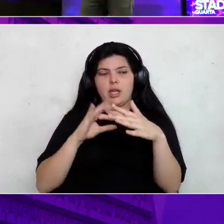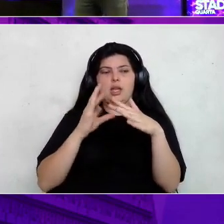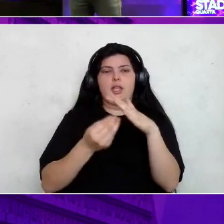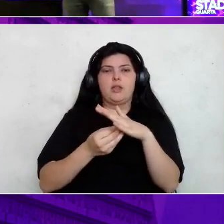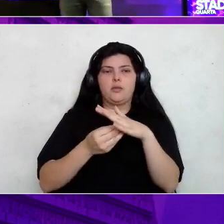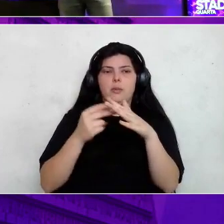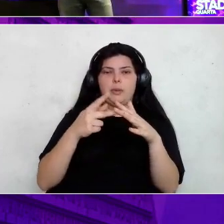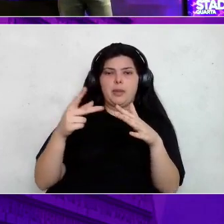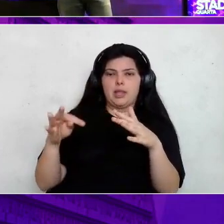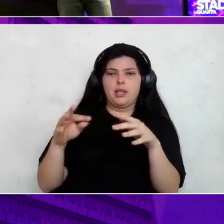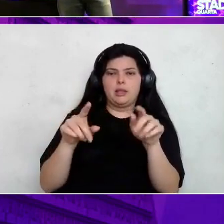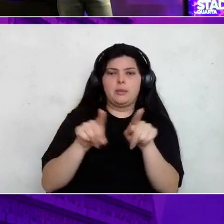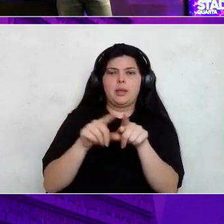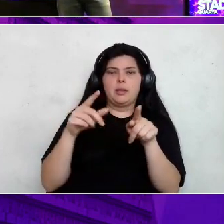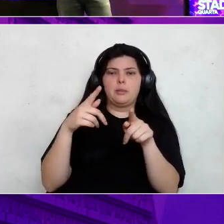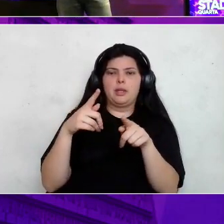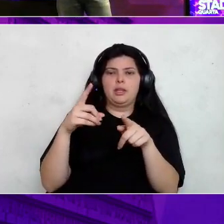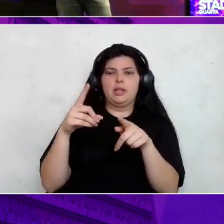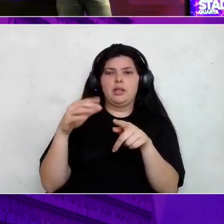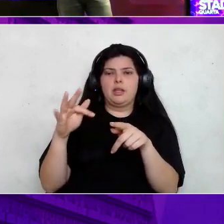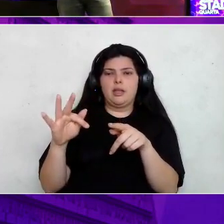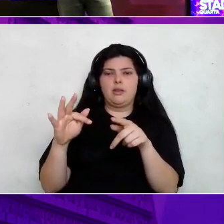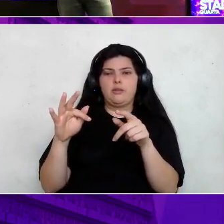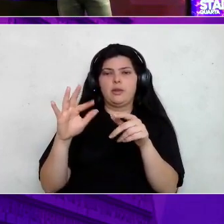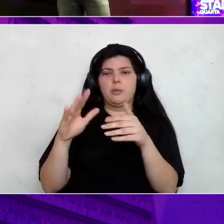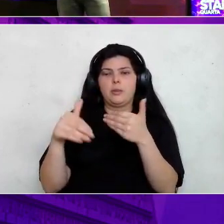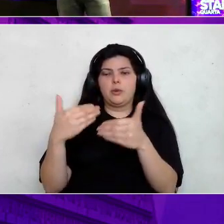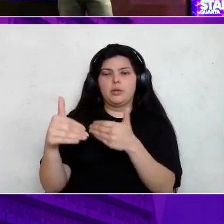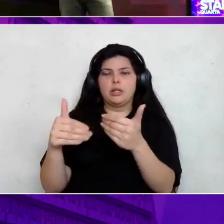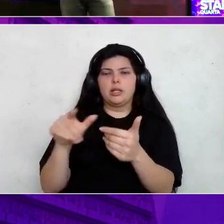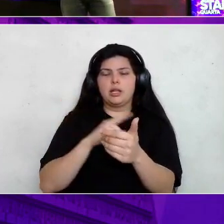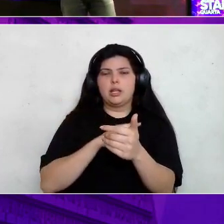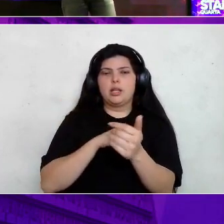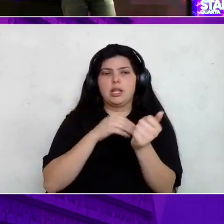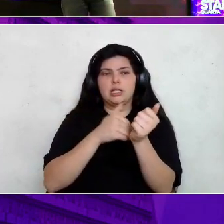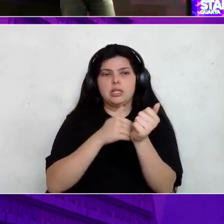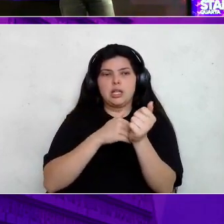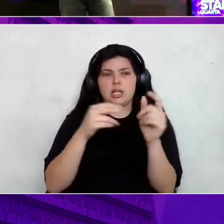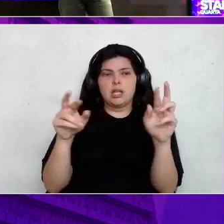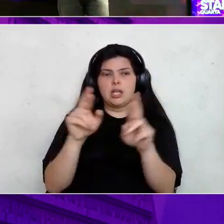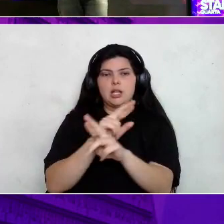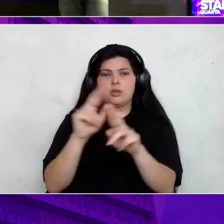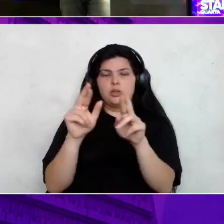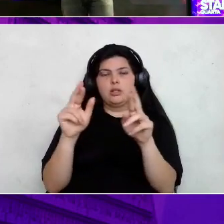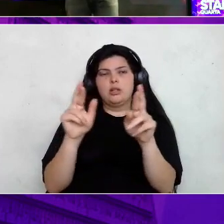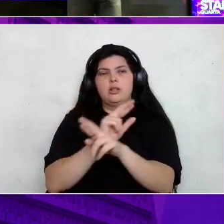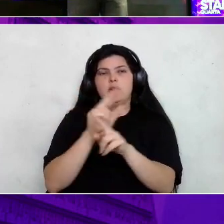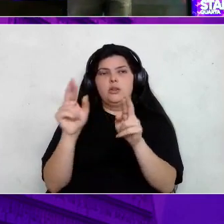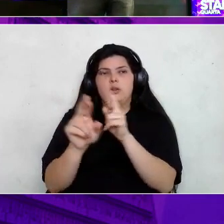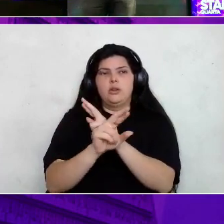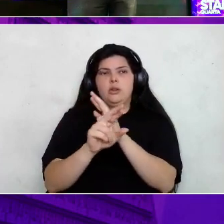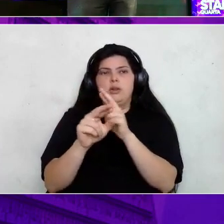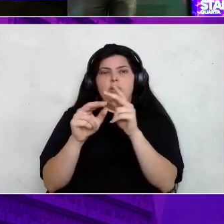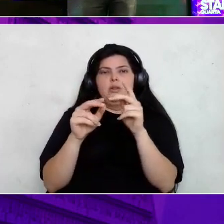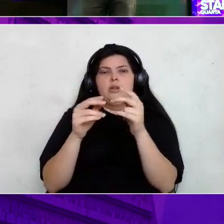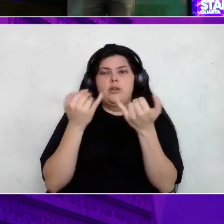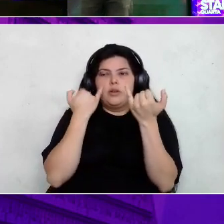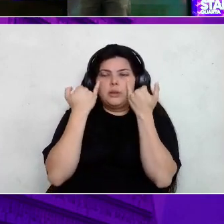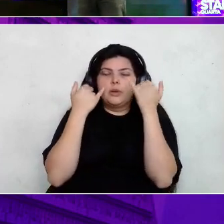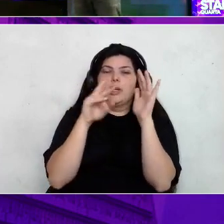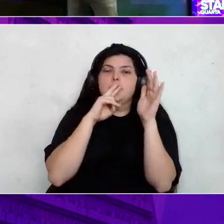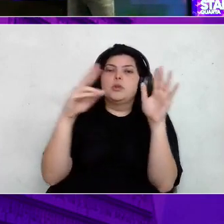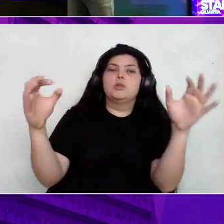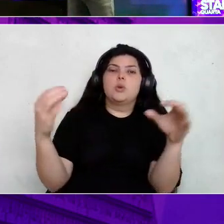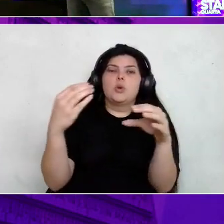A gente processa esses arquivos. E a gente consegue ter tokens. E cruzar essas informações. Para a gente dar uma resposta muito mais completa. para uma